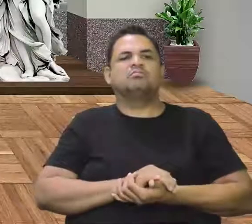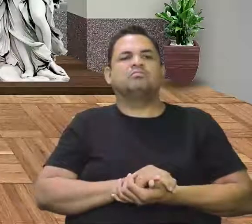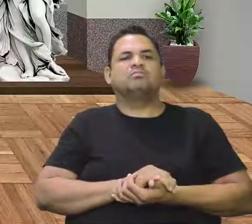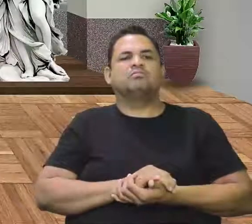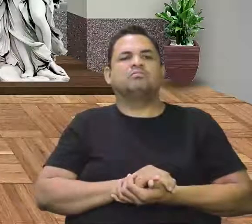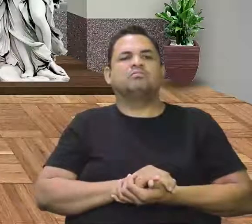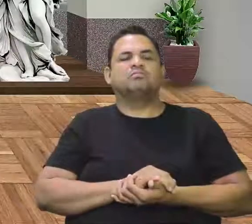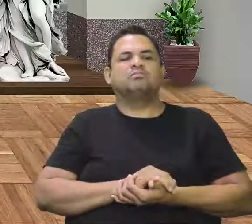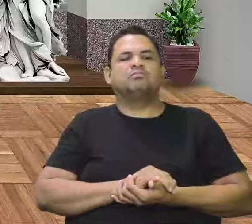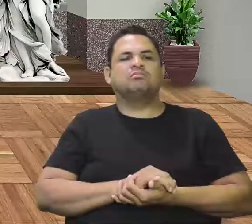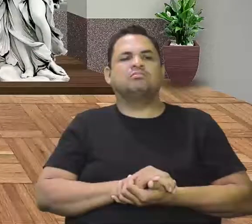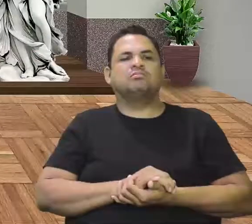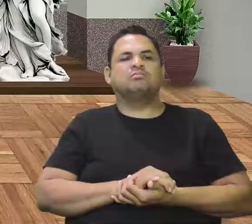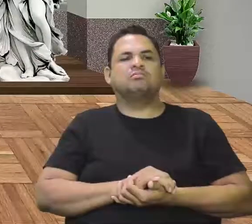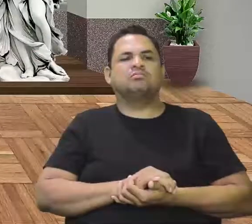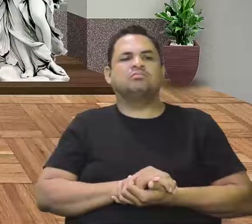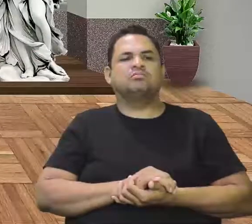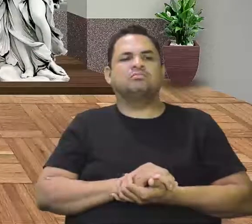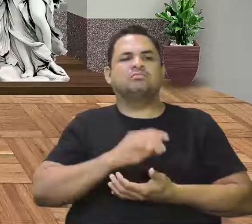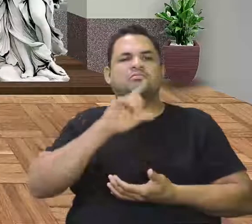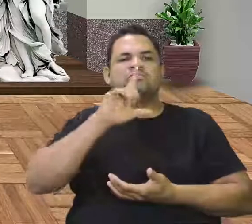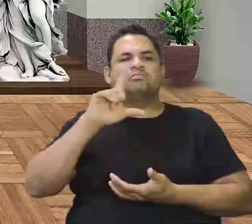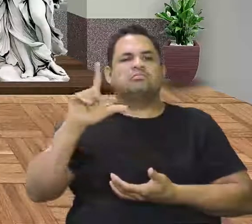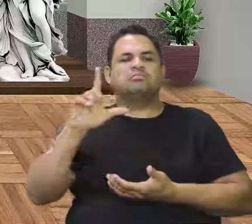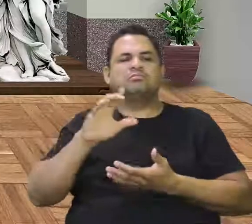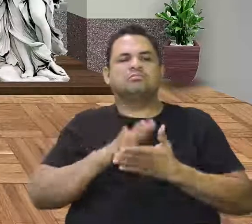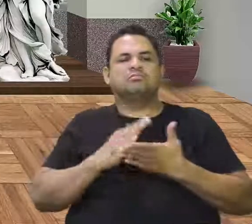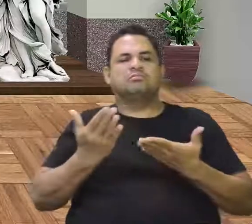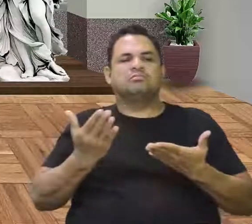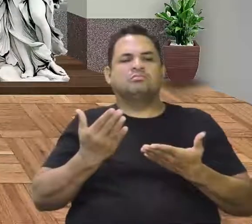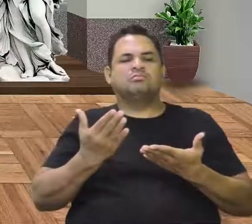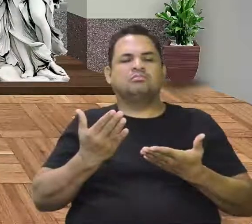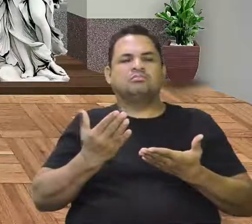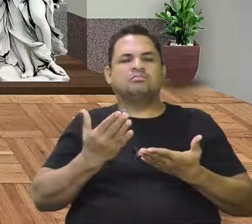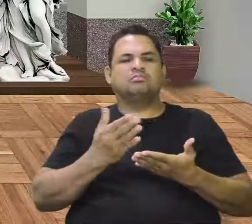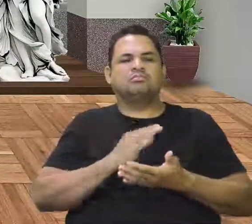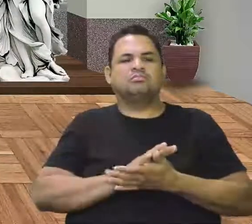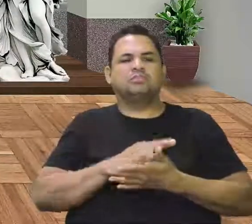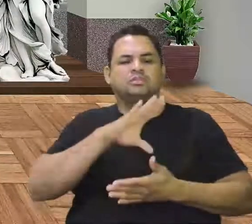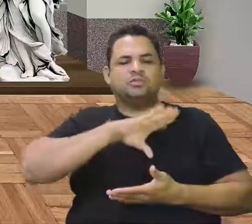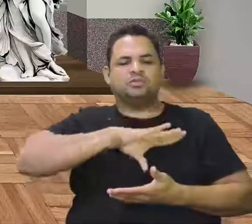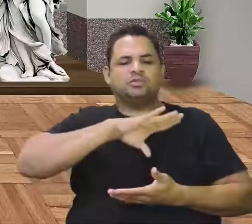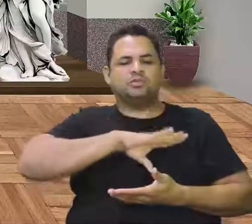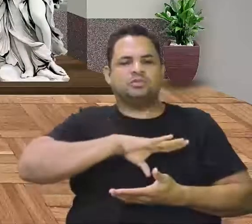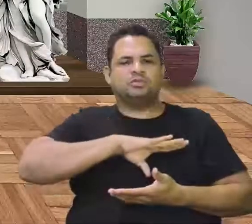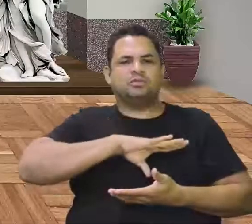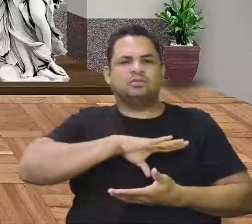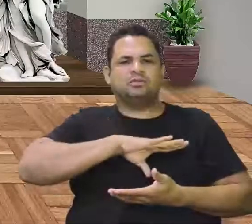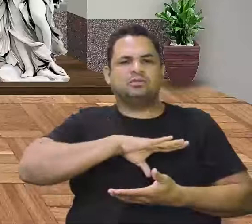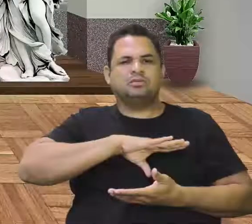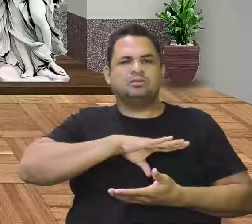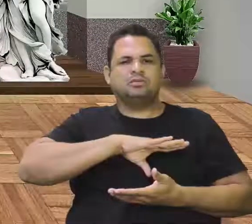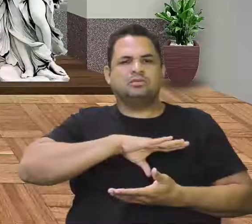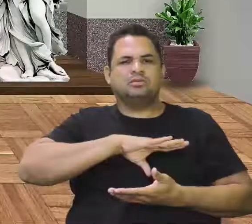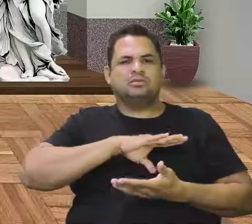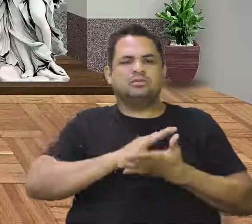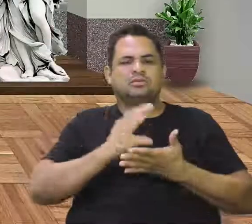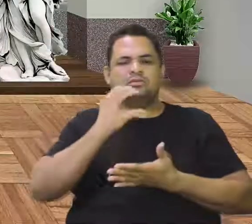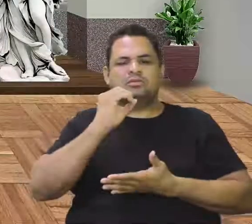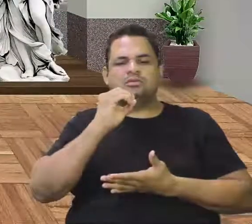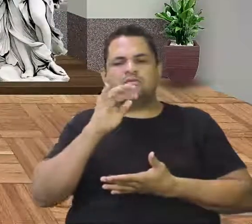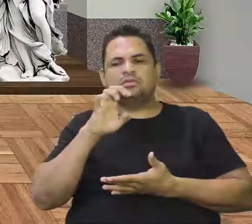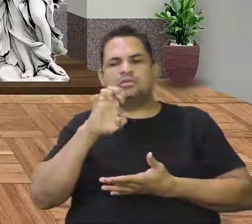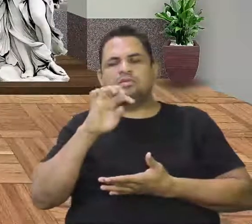Então, a leste aqui vai pertencer a Portugal. A oeste vai